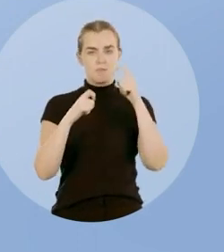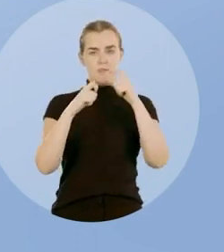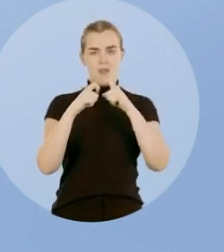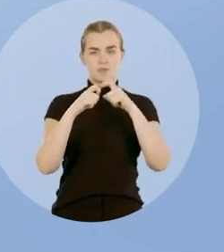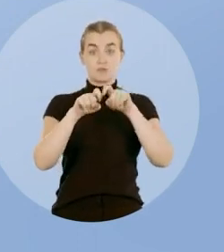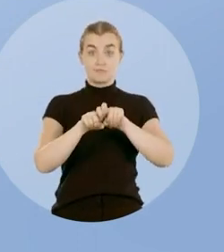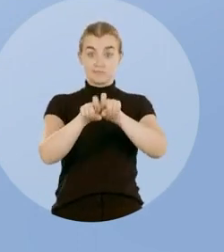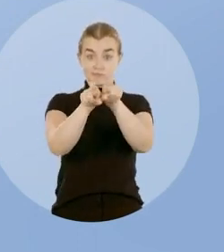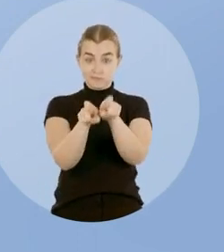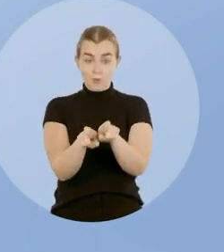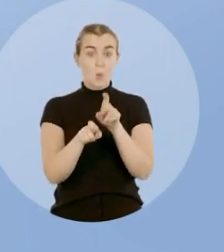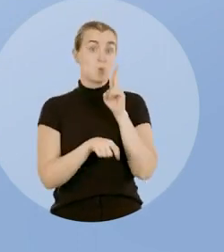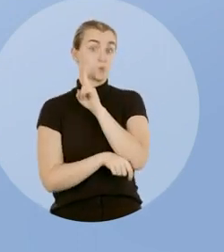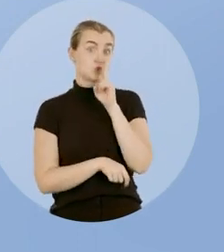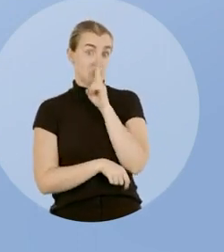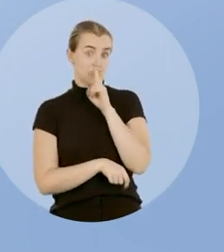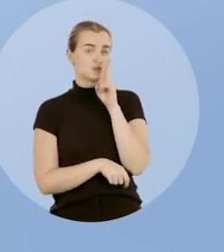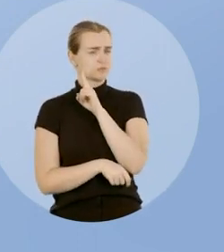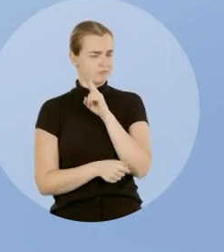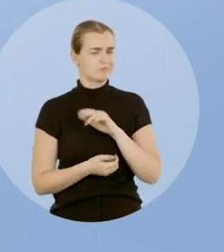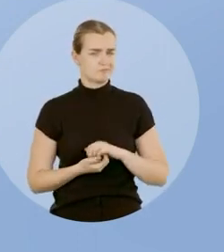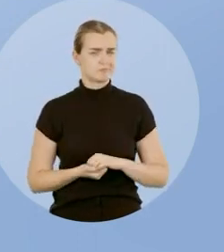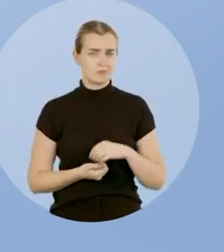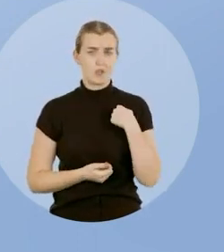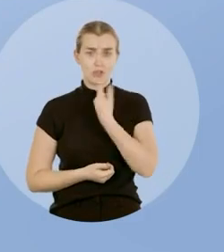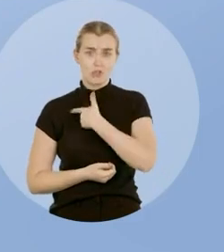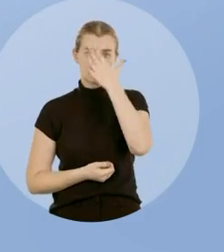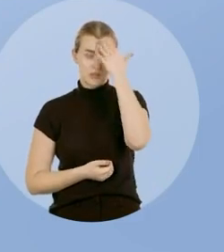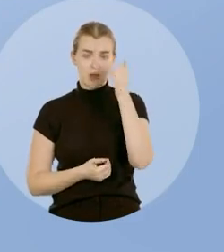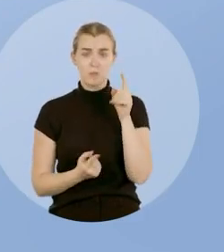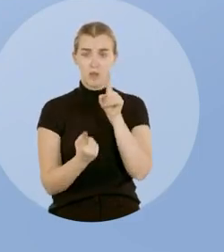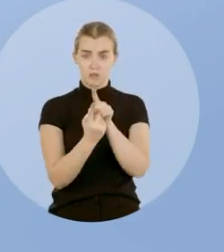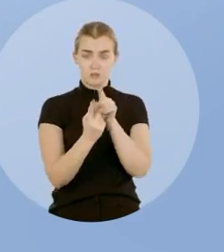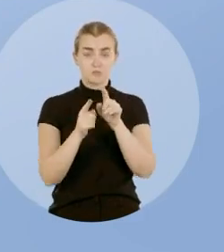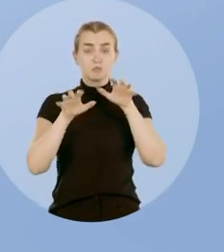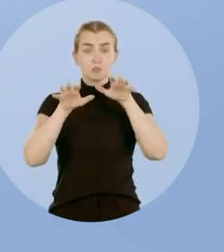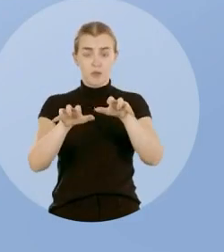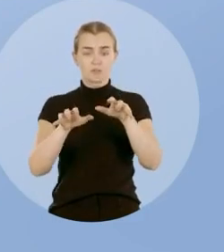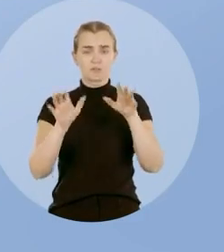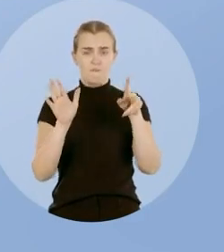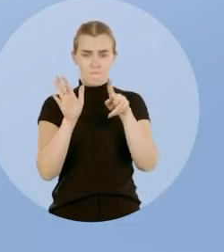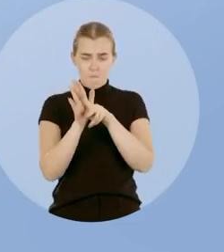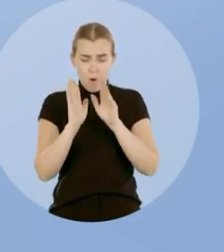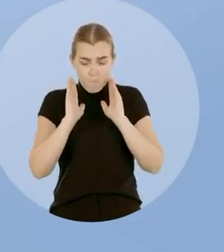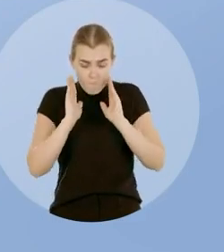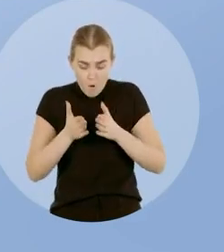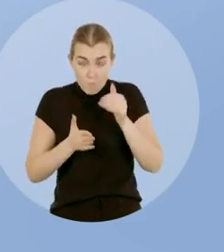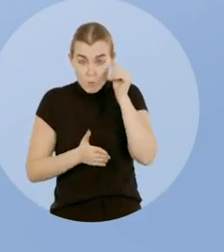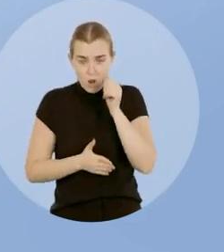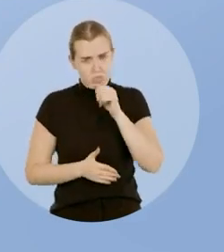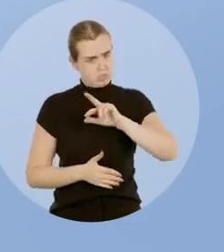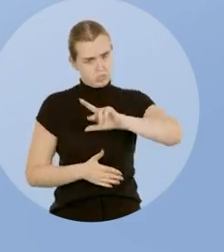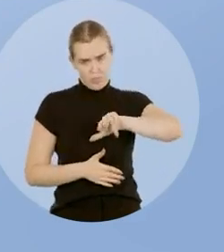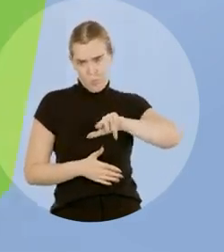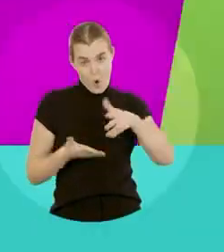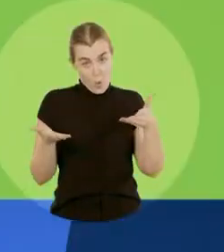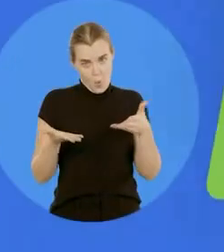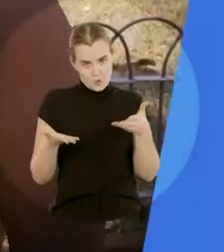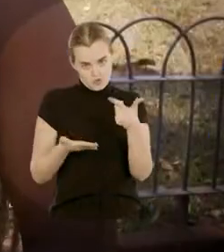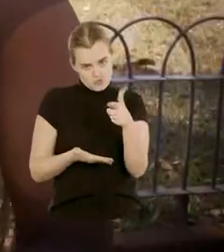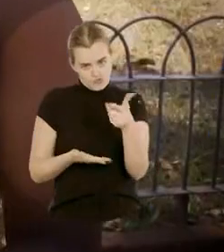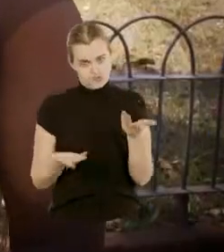atendimento de emergência. Nós sabemos que esse atendimento específico para as mulheres não existe hoje nas UPAs de Ribeirão.